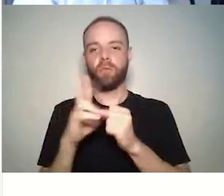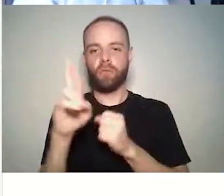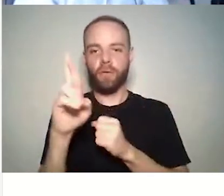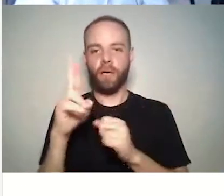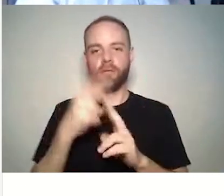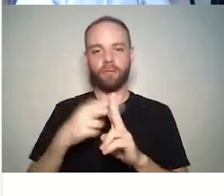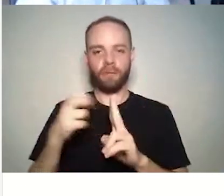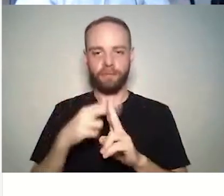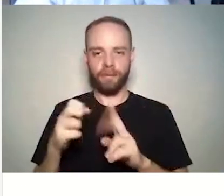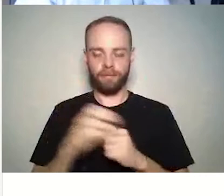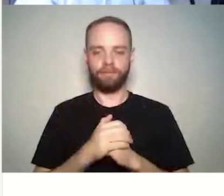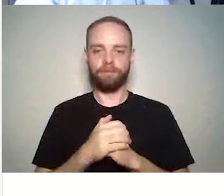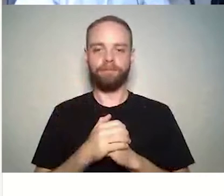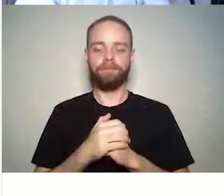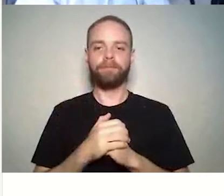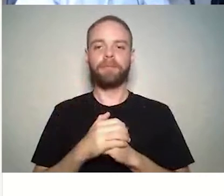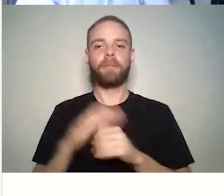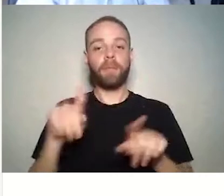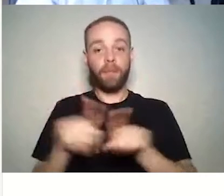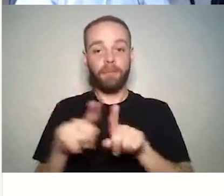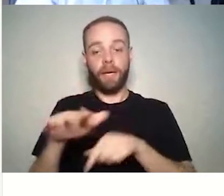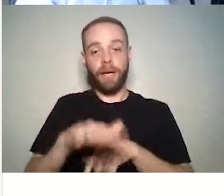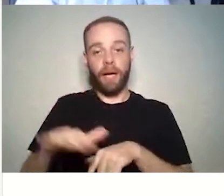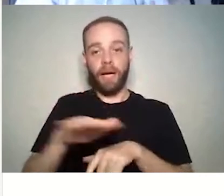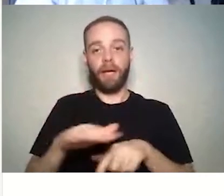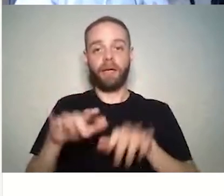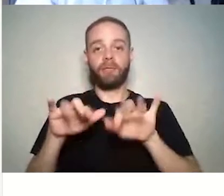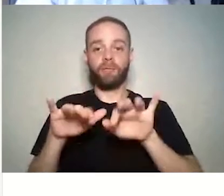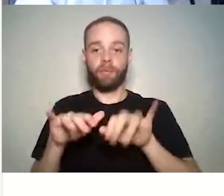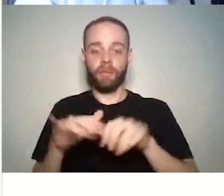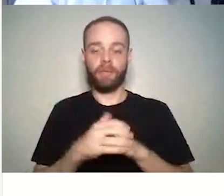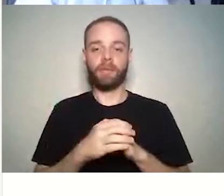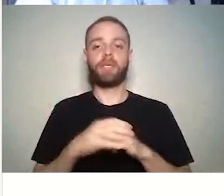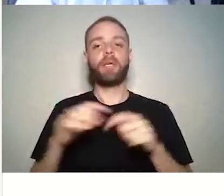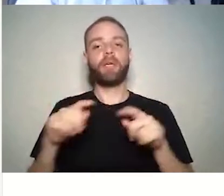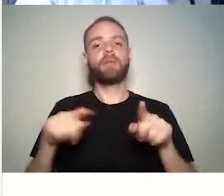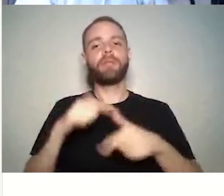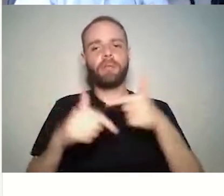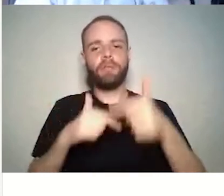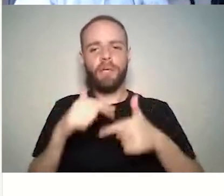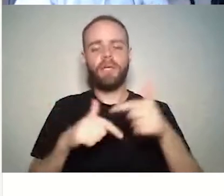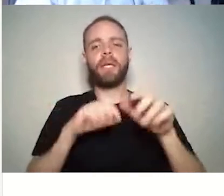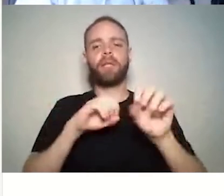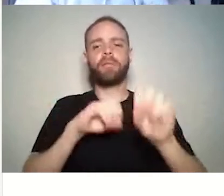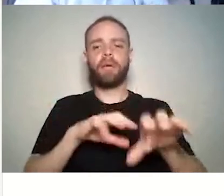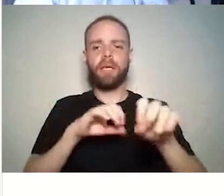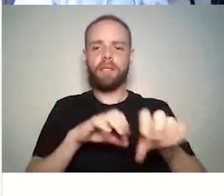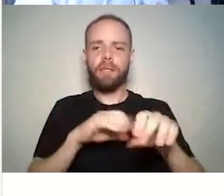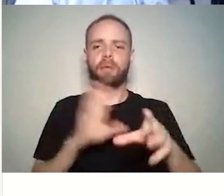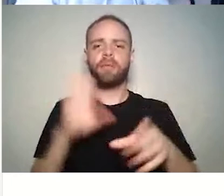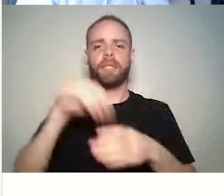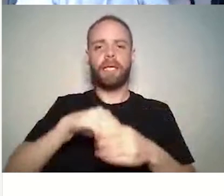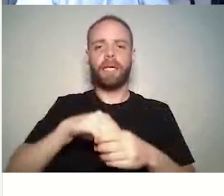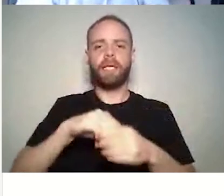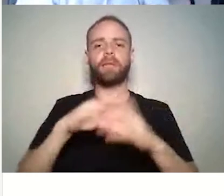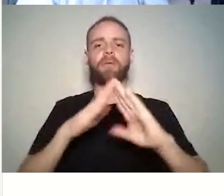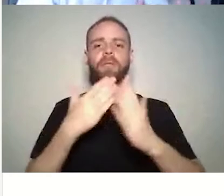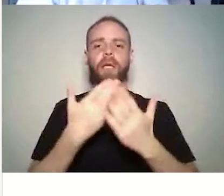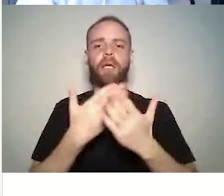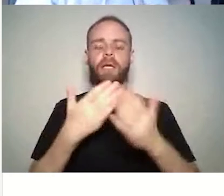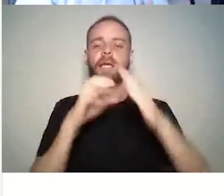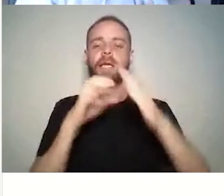experiência profissional com EAD, eu trabalhei muito com educação corporativa por uma empresa que se chama WebAula.